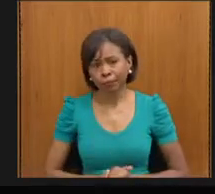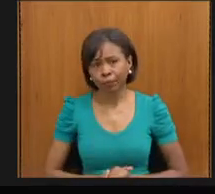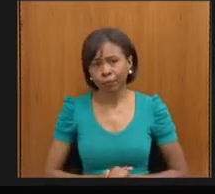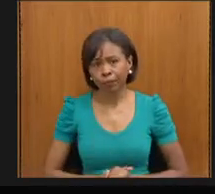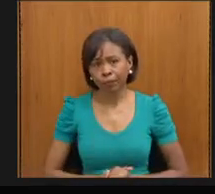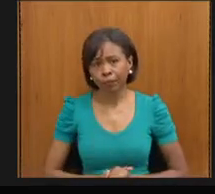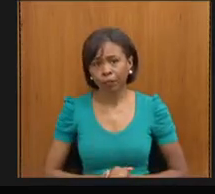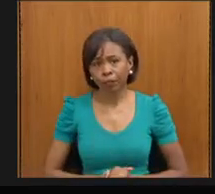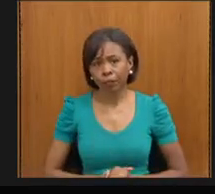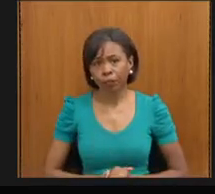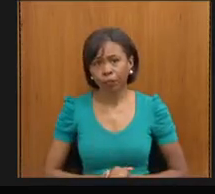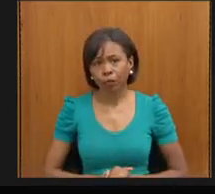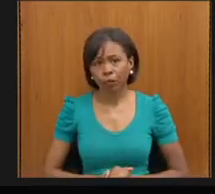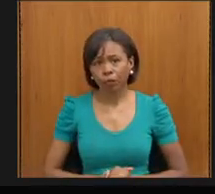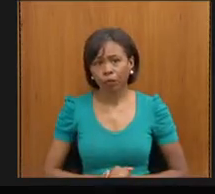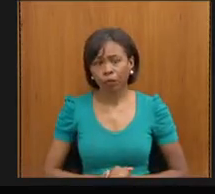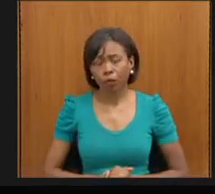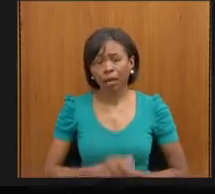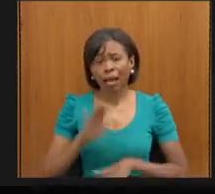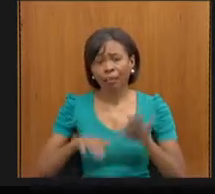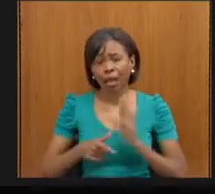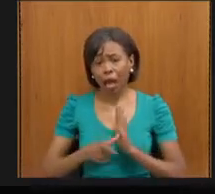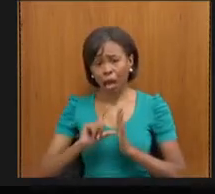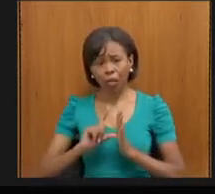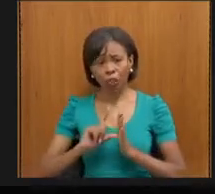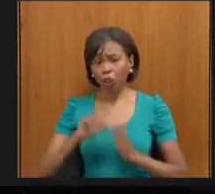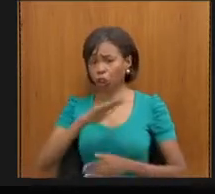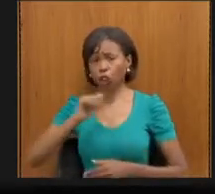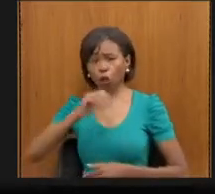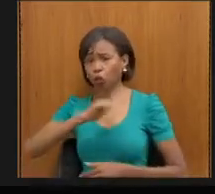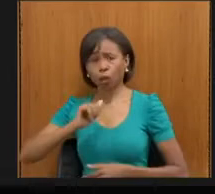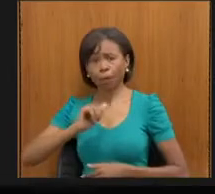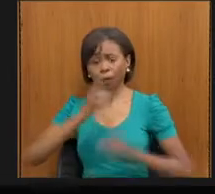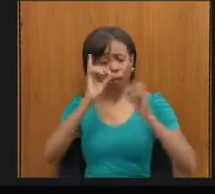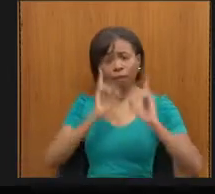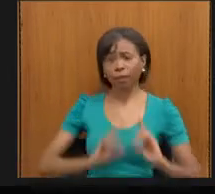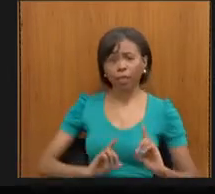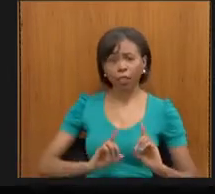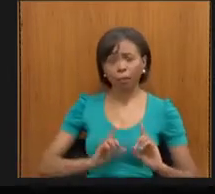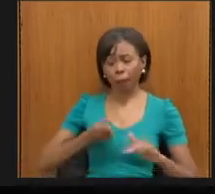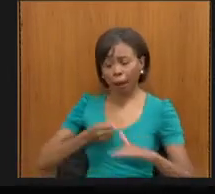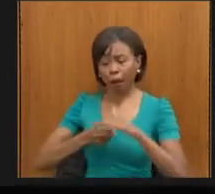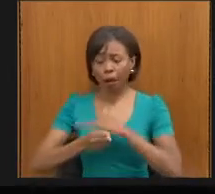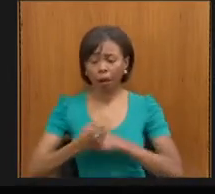não nos chamar para participar, como disse o